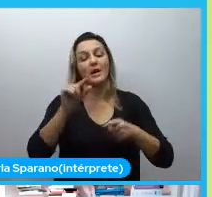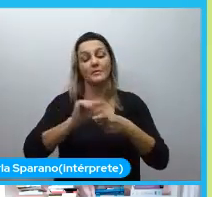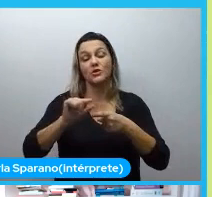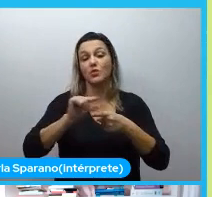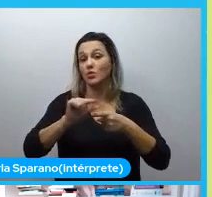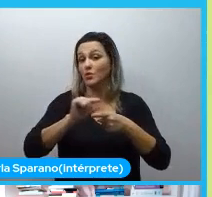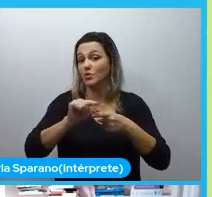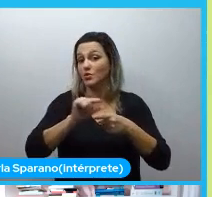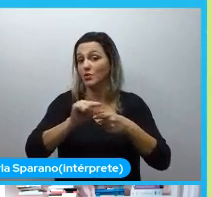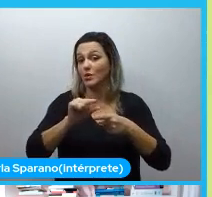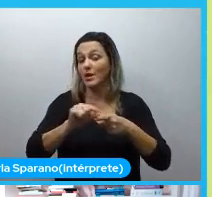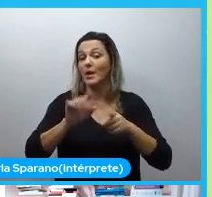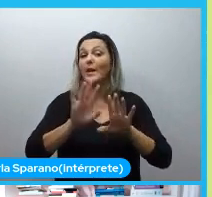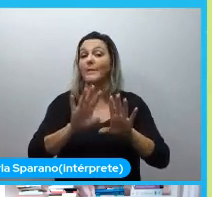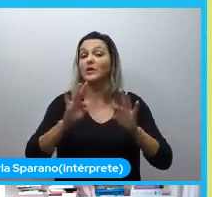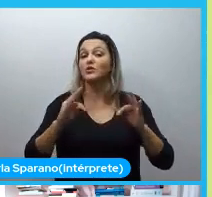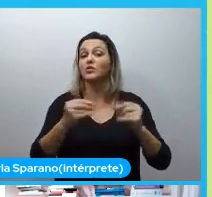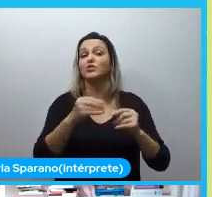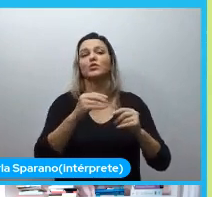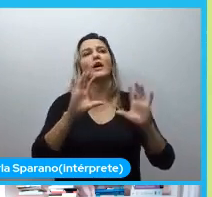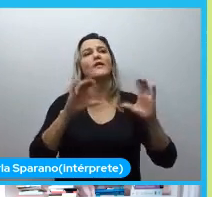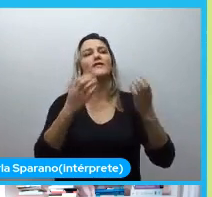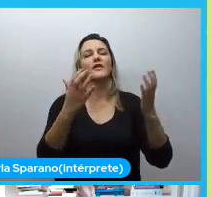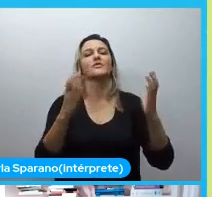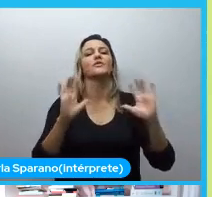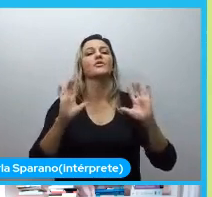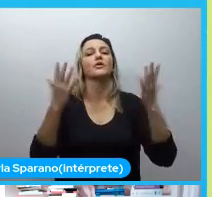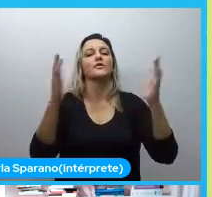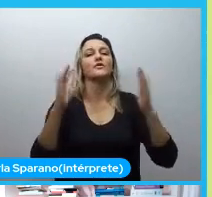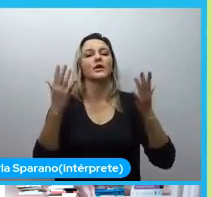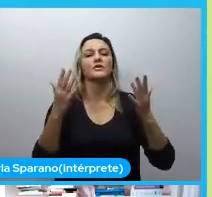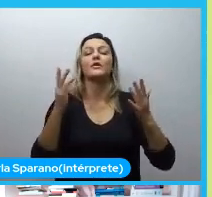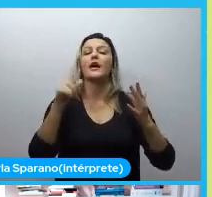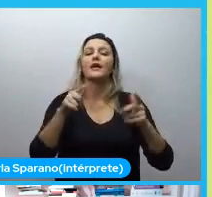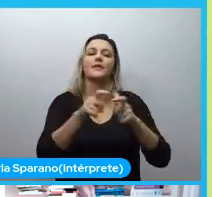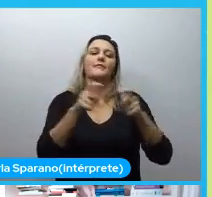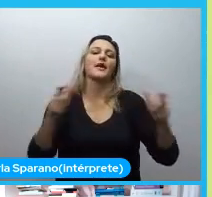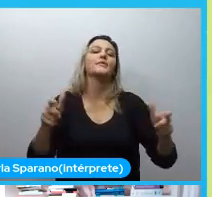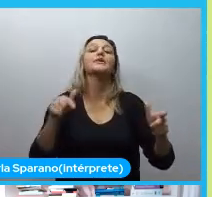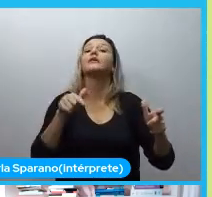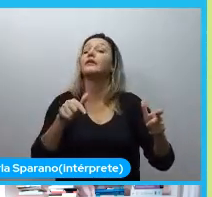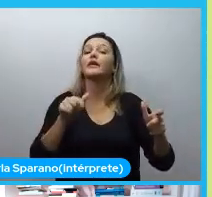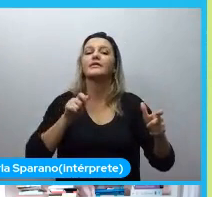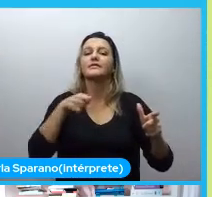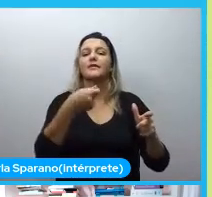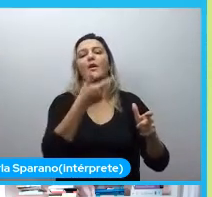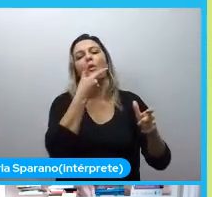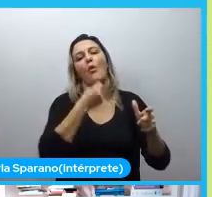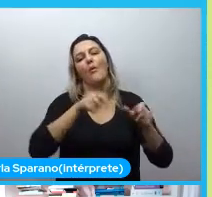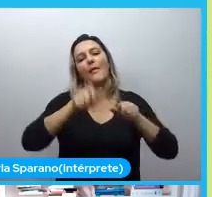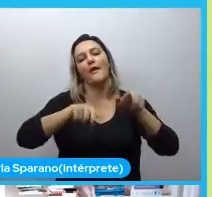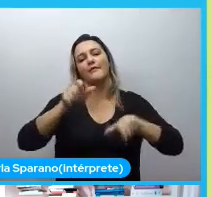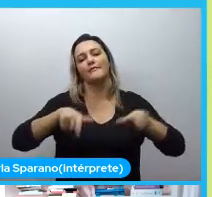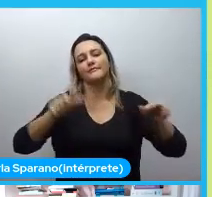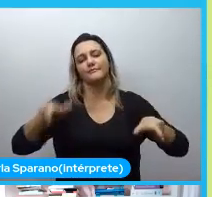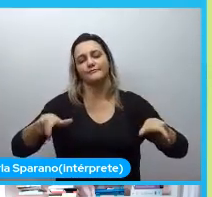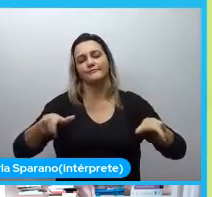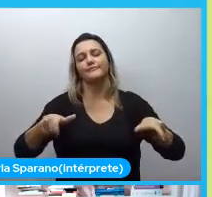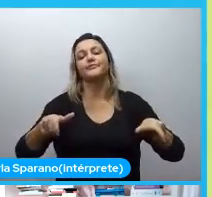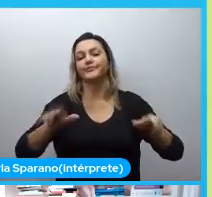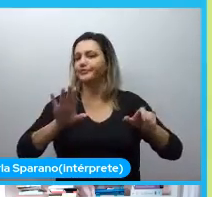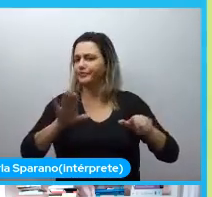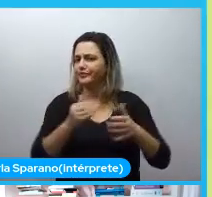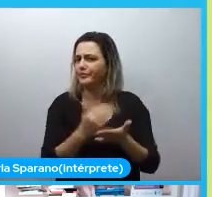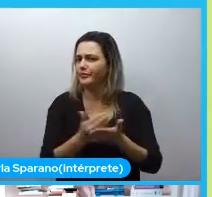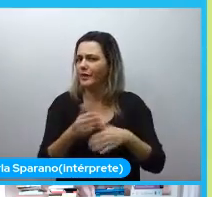Mas em todos os eventos, a grande maioria eram de homens. E eu acho que foi quando a gente começou a conversar